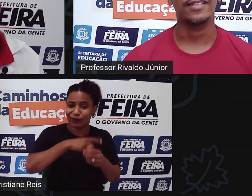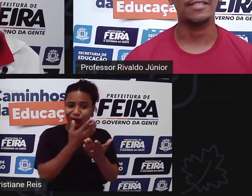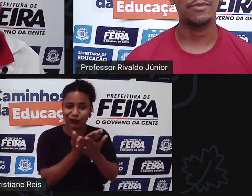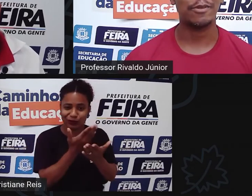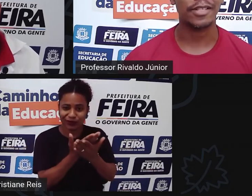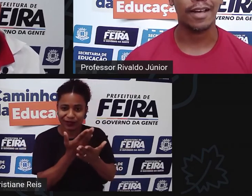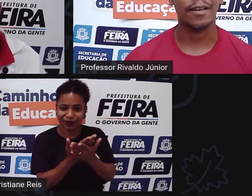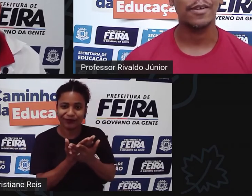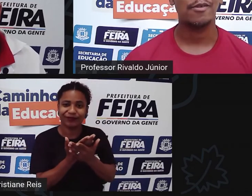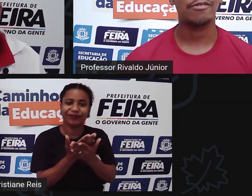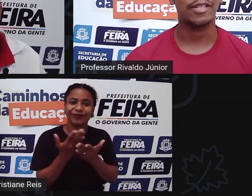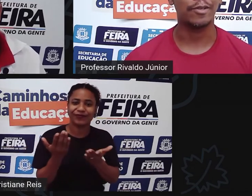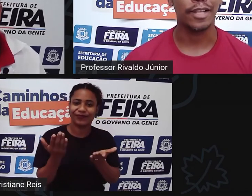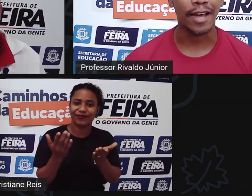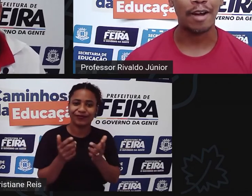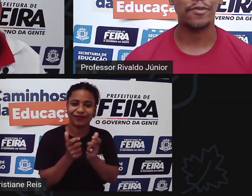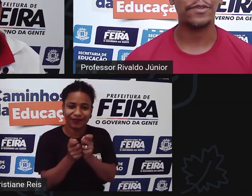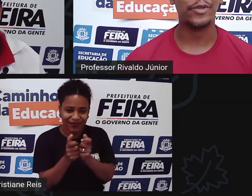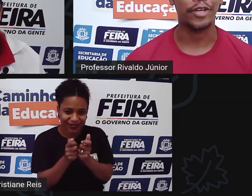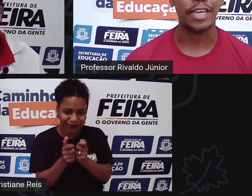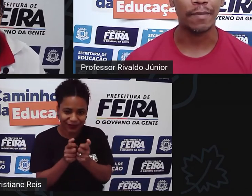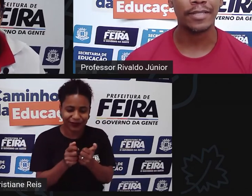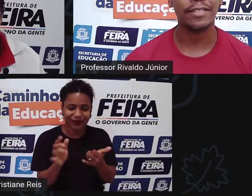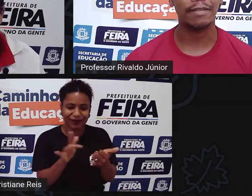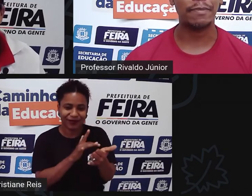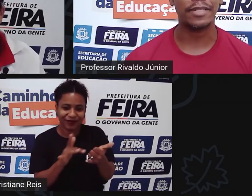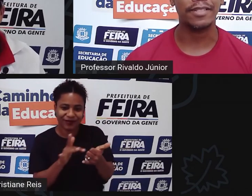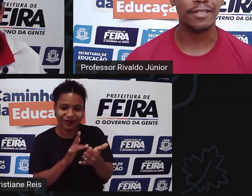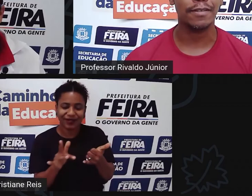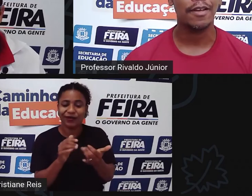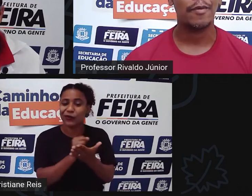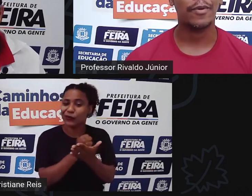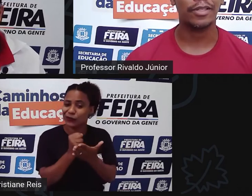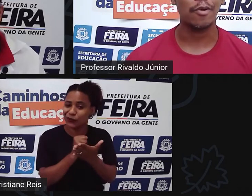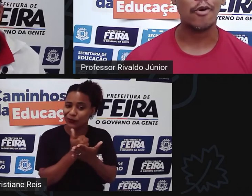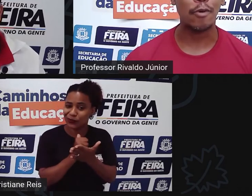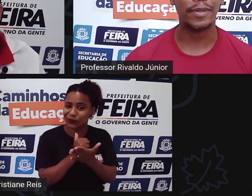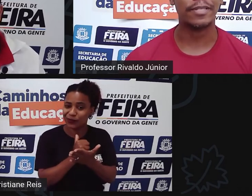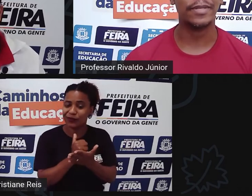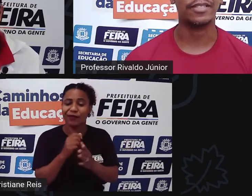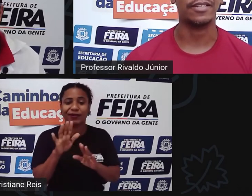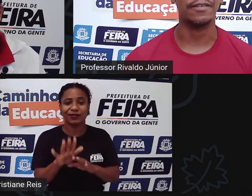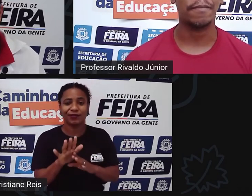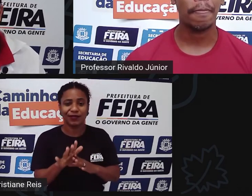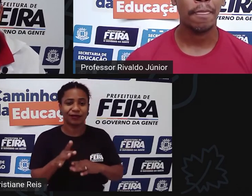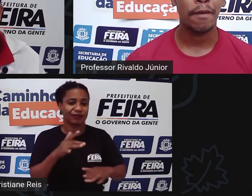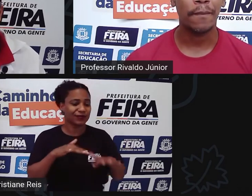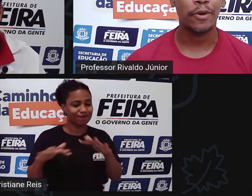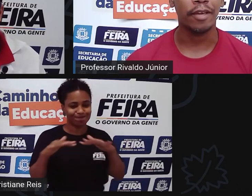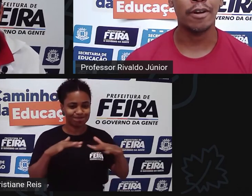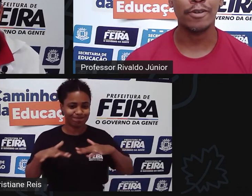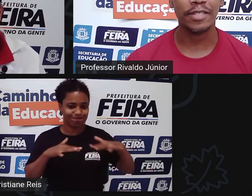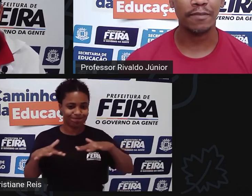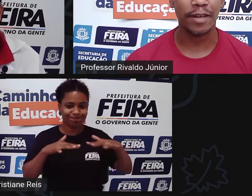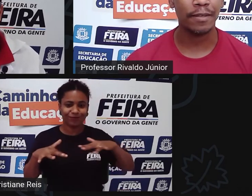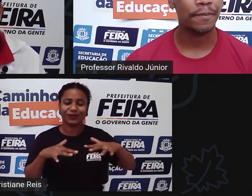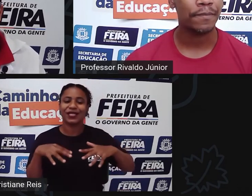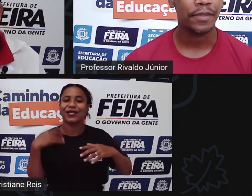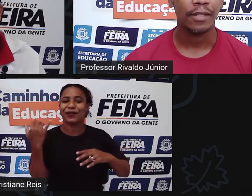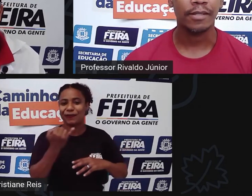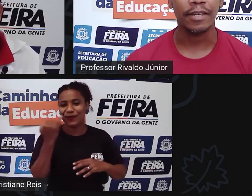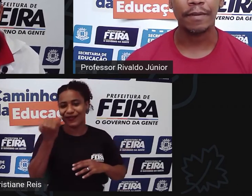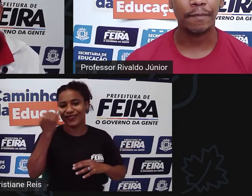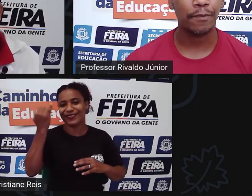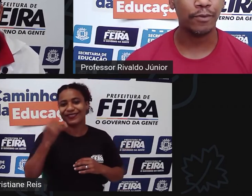dá tempo de usar o celular o videogame mas a gente também precisa botar o corpo para se mexer porque é uma coisa que vai